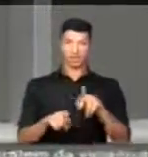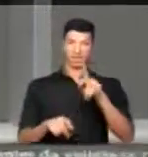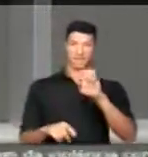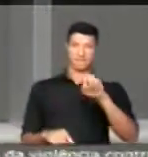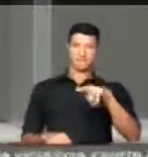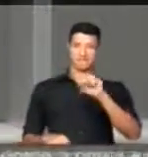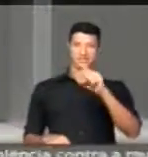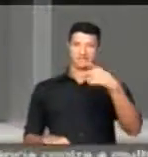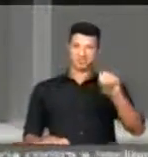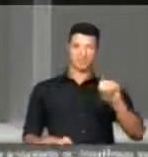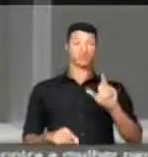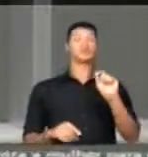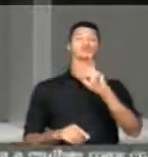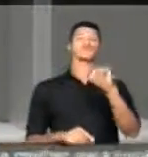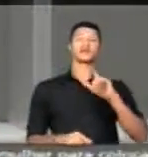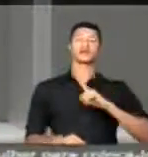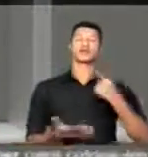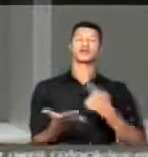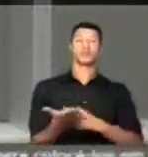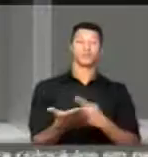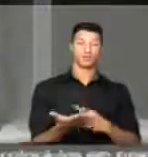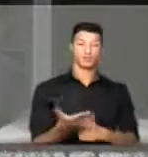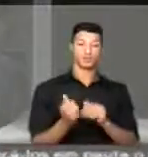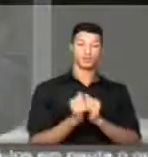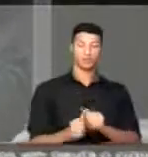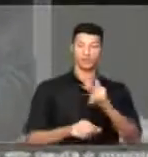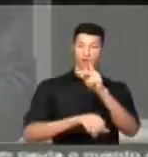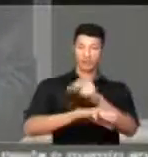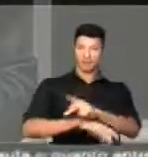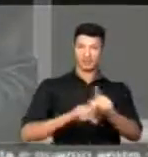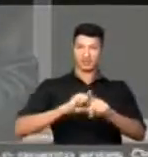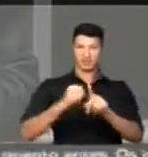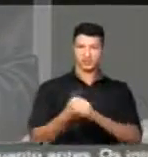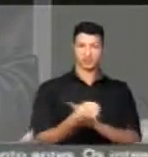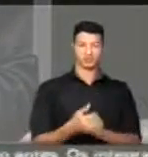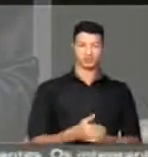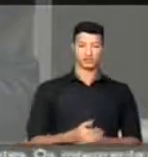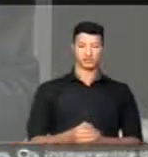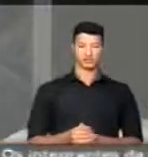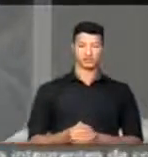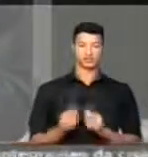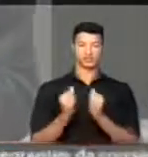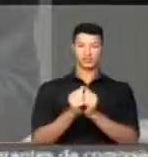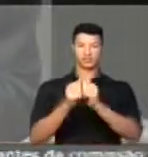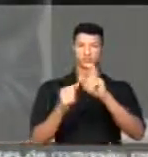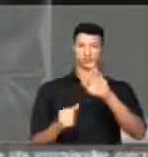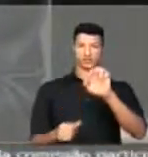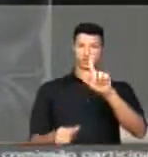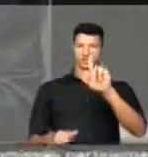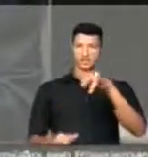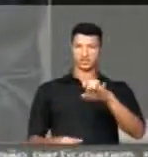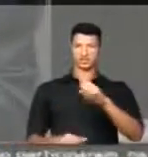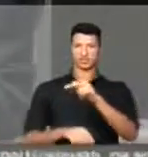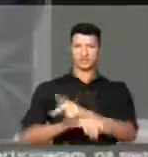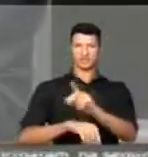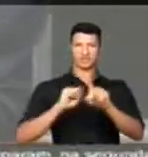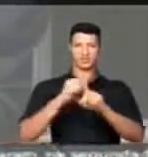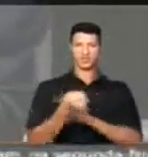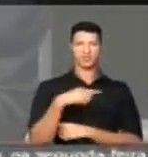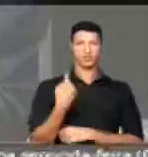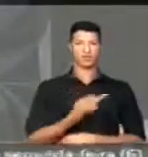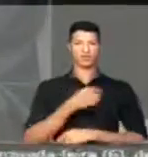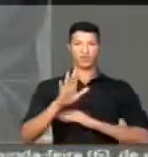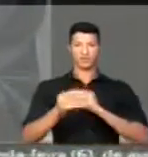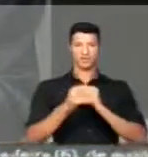pensionistas. Quem vai ter compromisso com a Previdência Social, com o regime geral da Previdência Social? Porque a